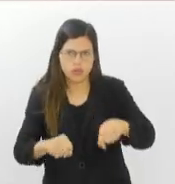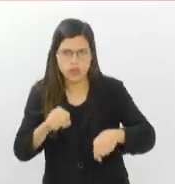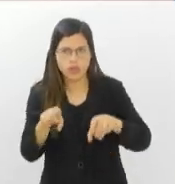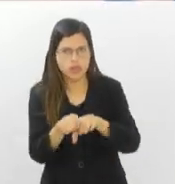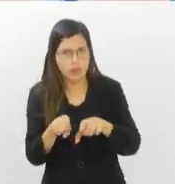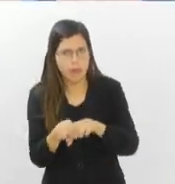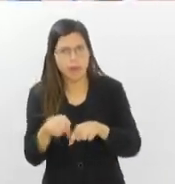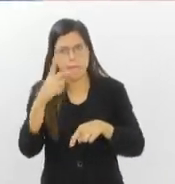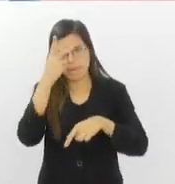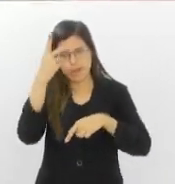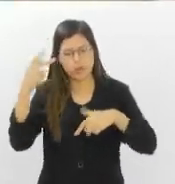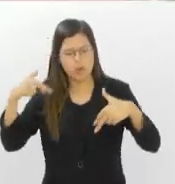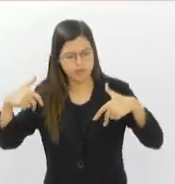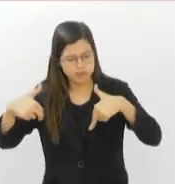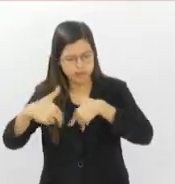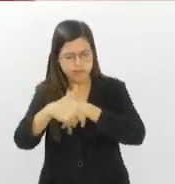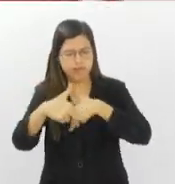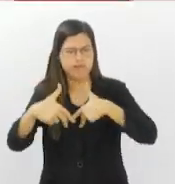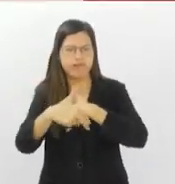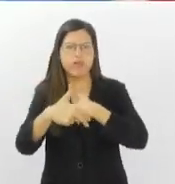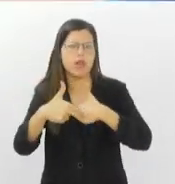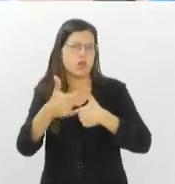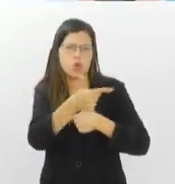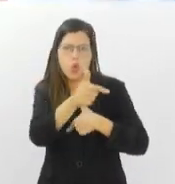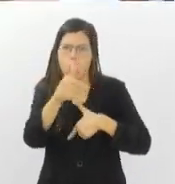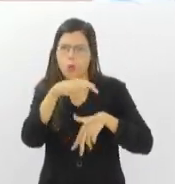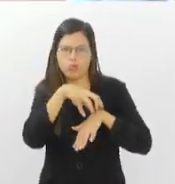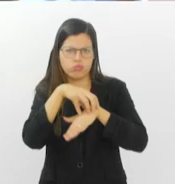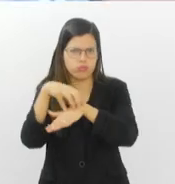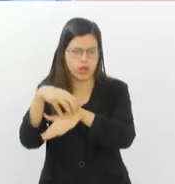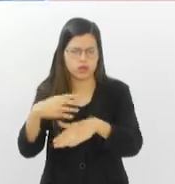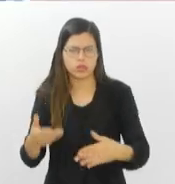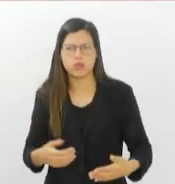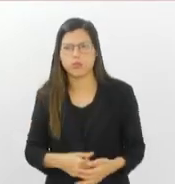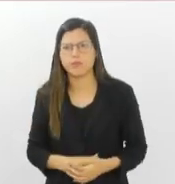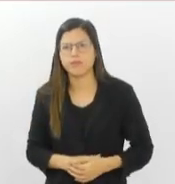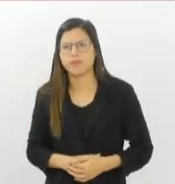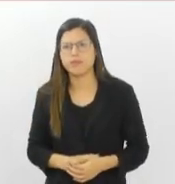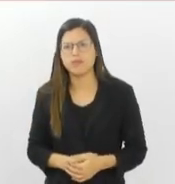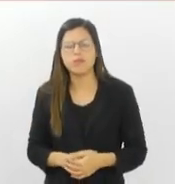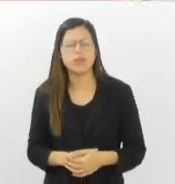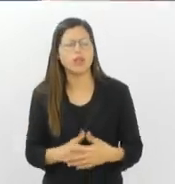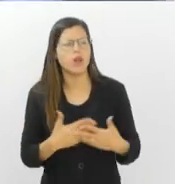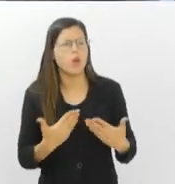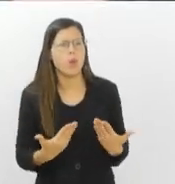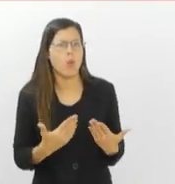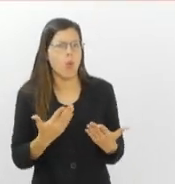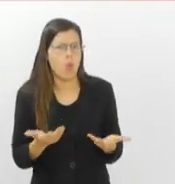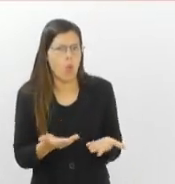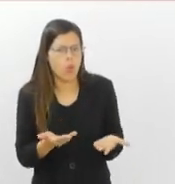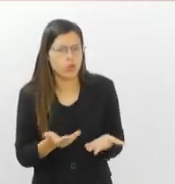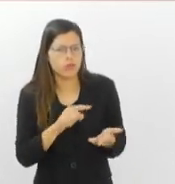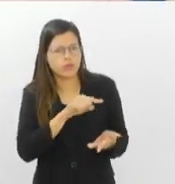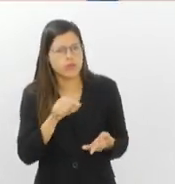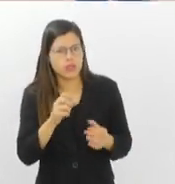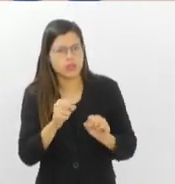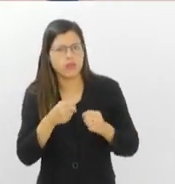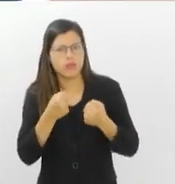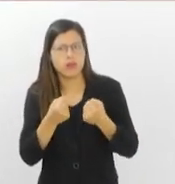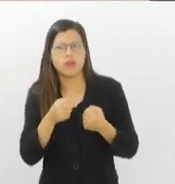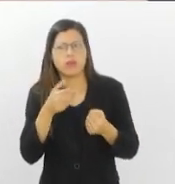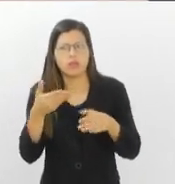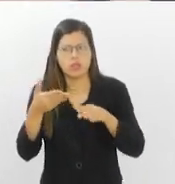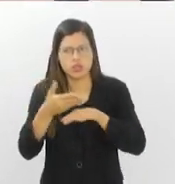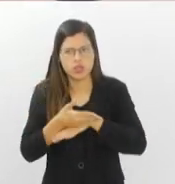pedestre, passa por toda a cadeia do trânsito. E qual é a realidade do ciclista que vocês enfrentam hoje, né Luan? Você chegou aqui de